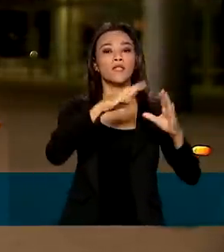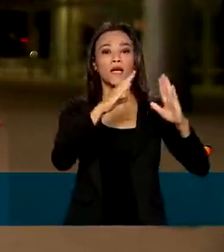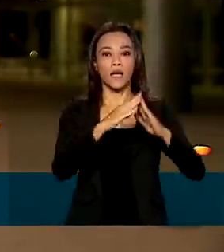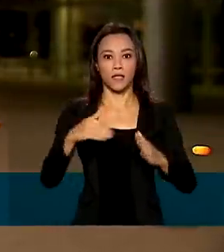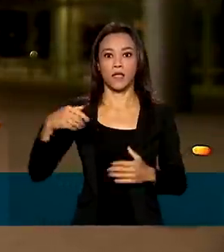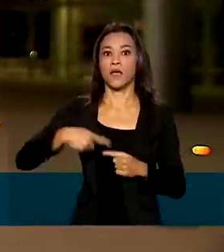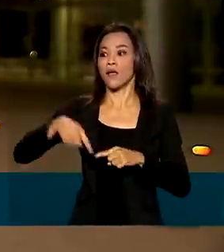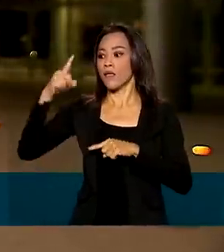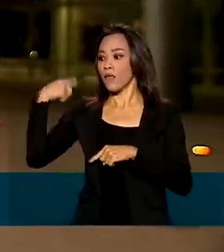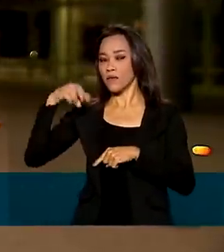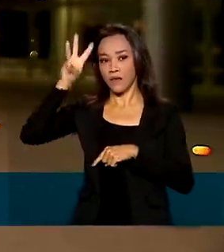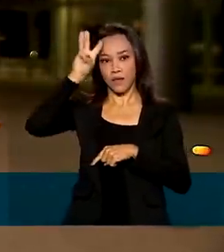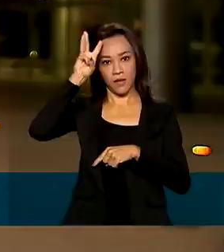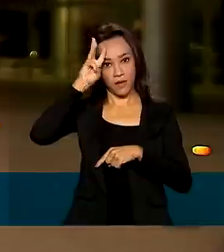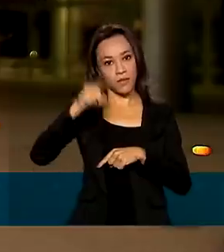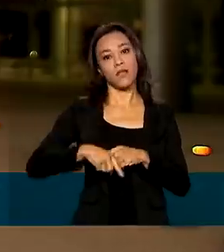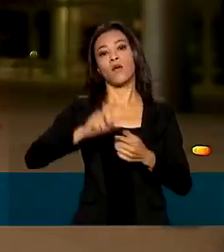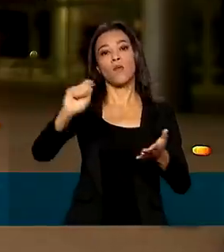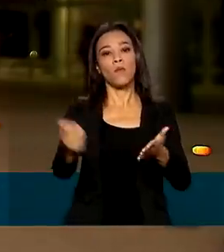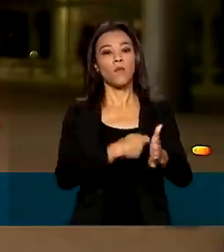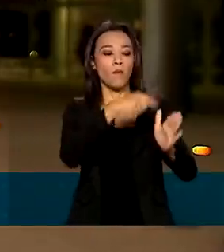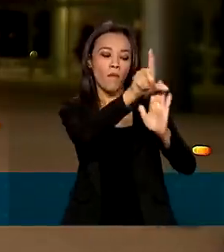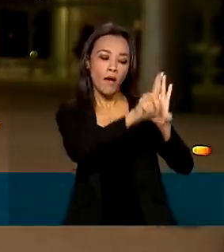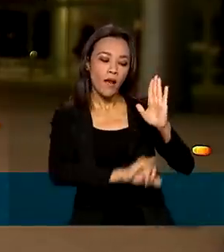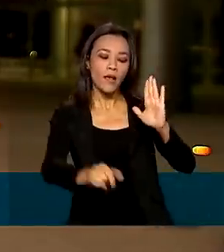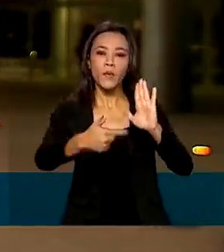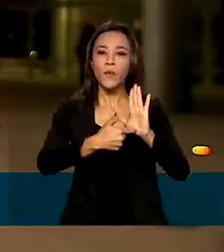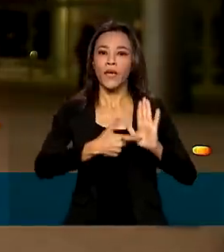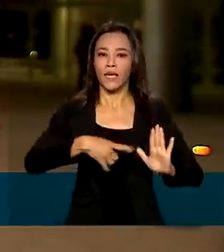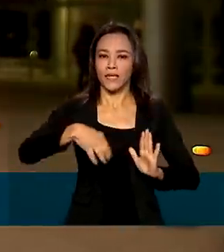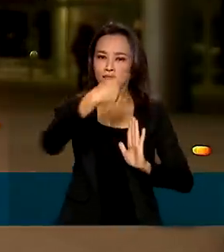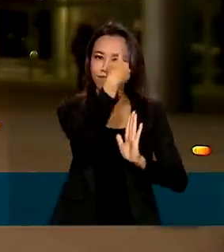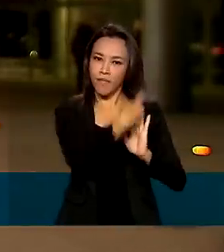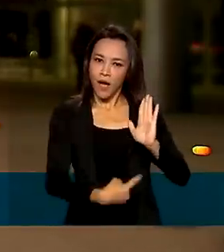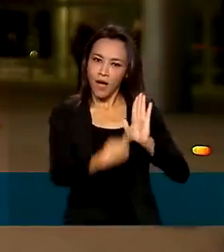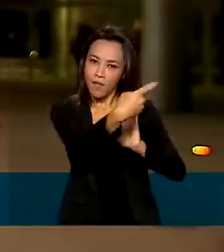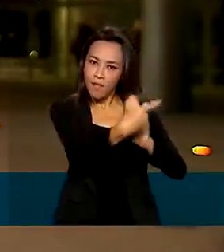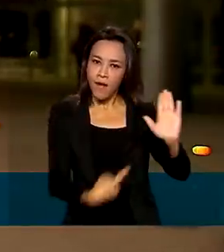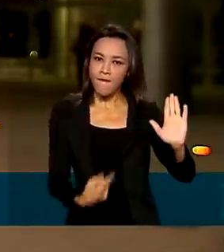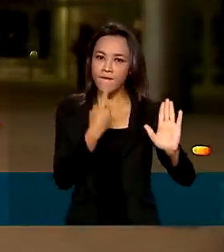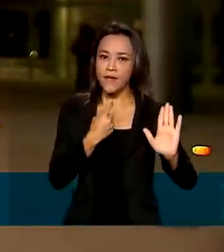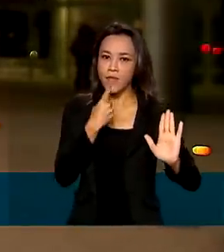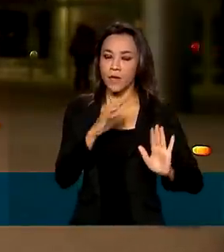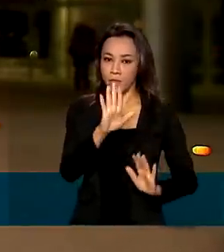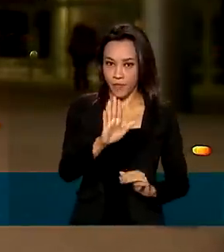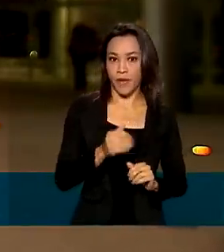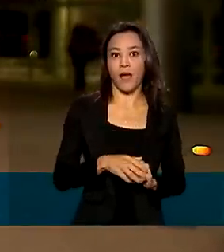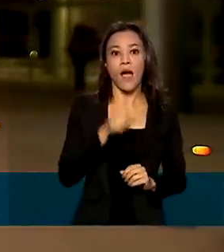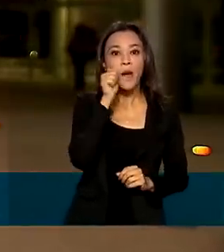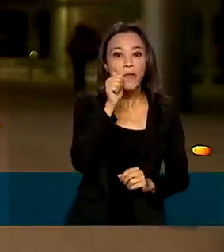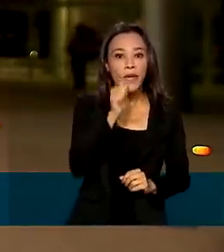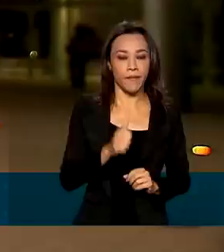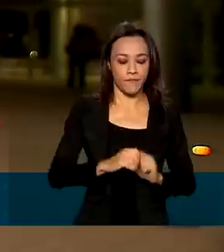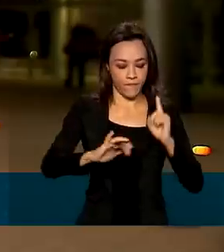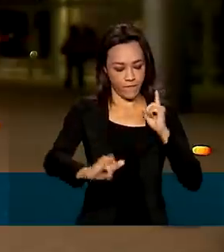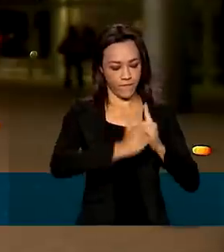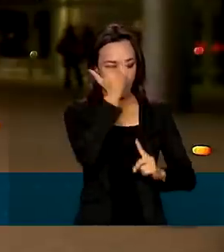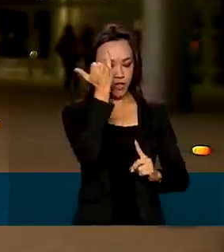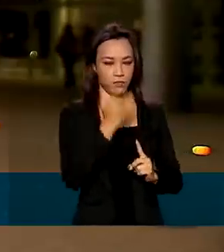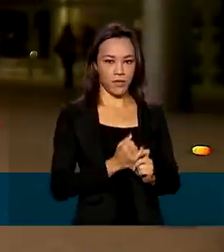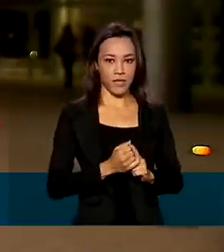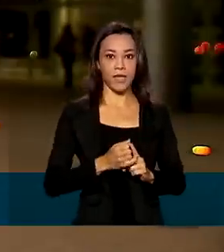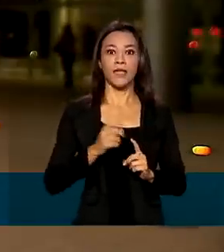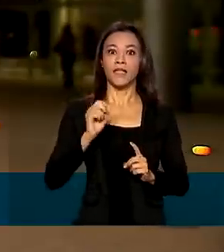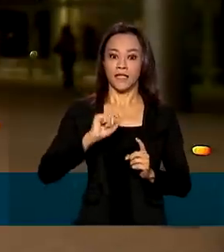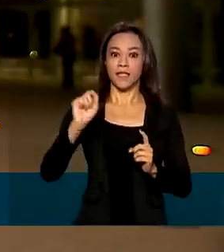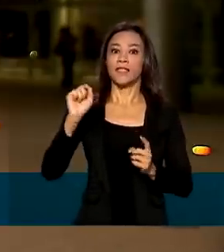Palácio do Planalto institui o programa Sinal Vermelho. Funciona assim. A mulher vítima de violência escreve